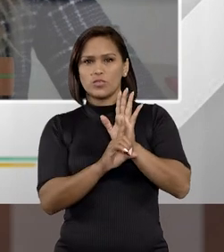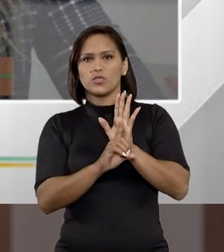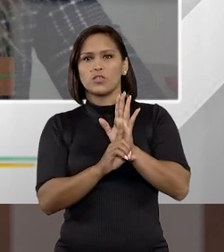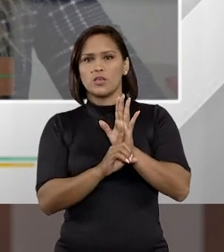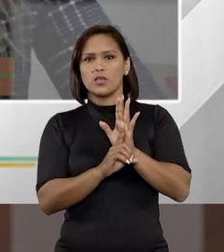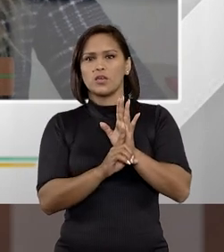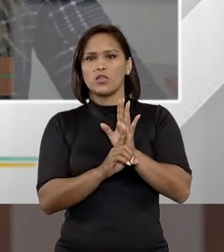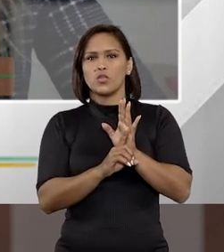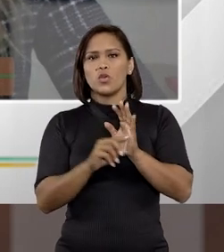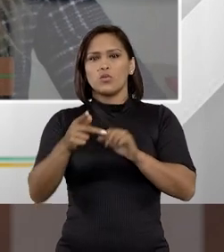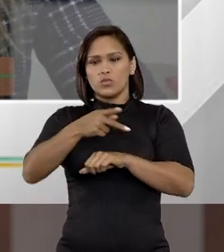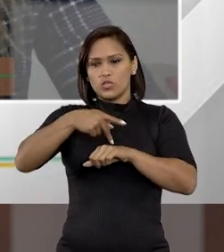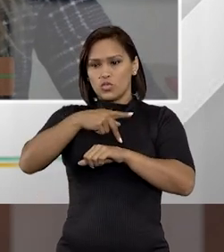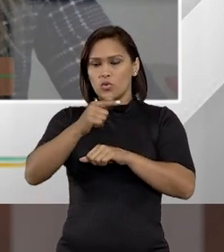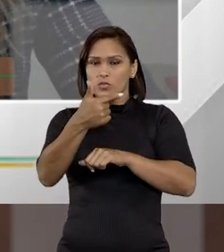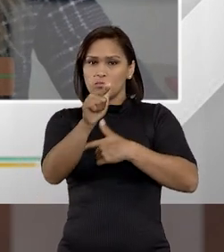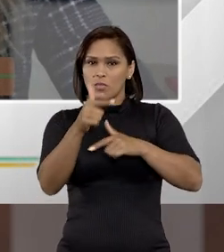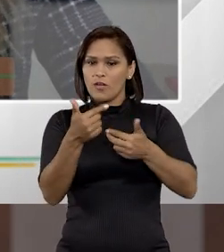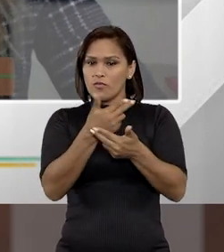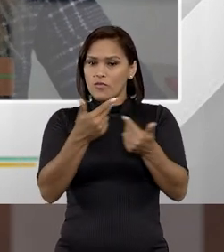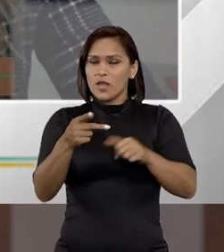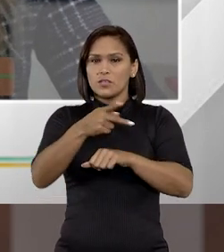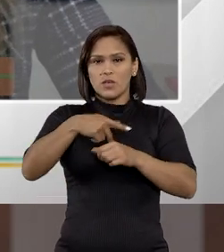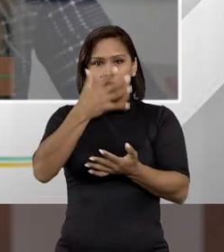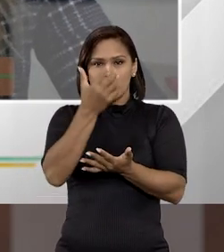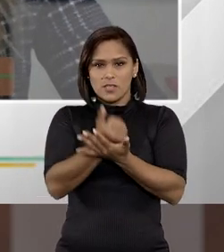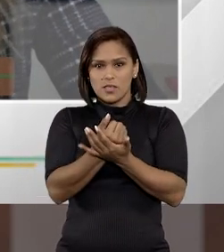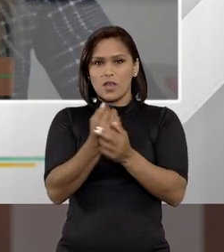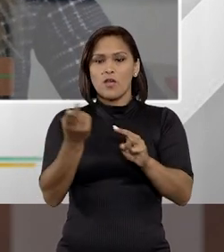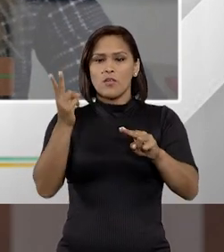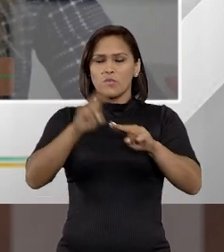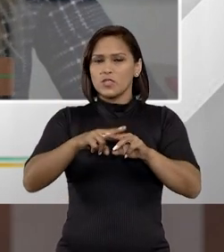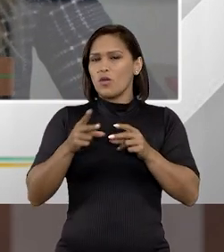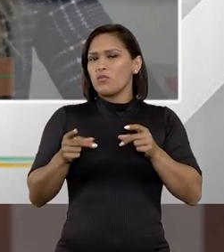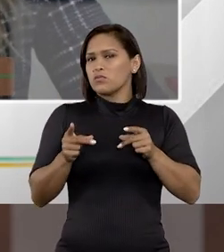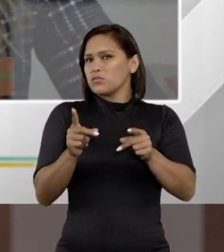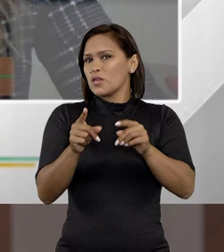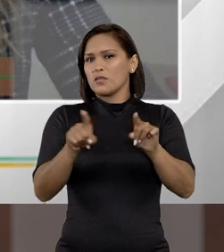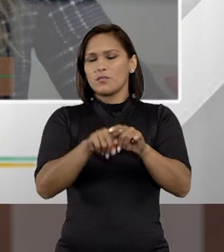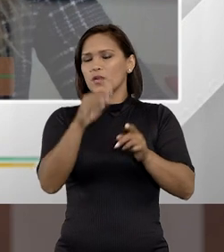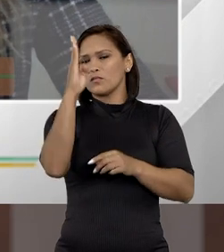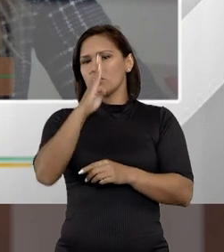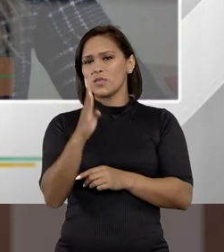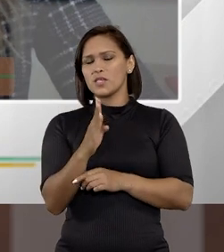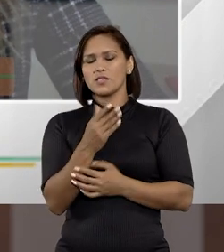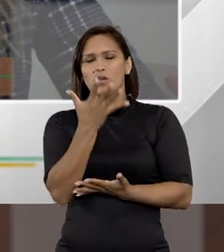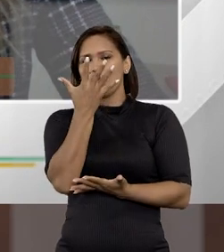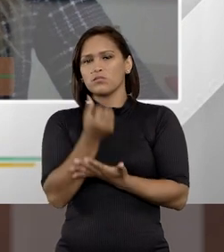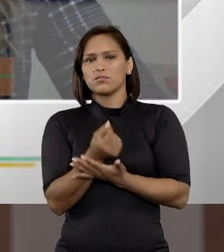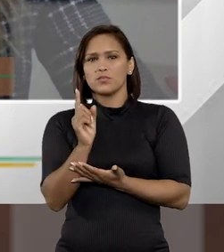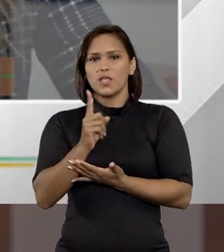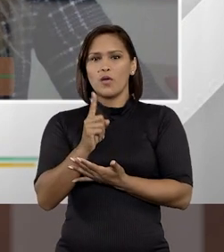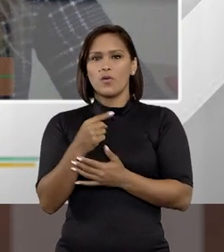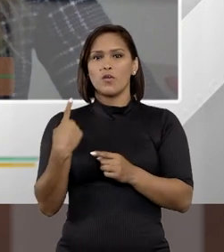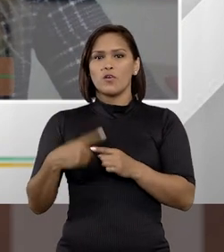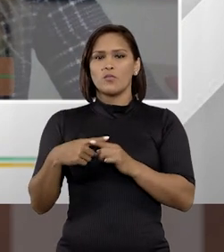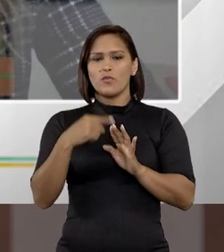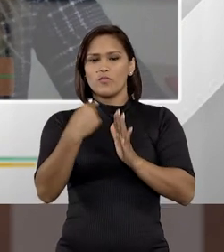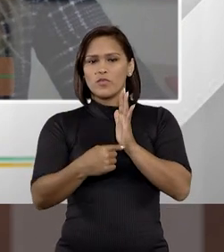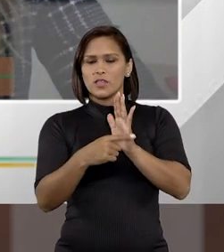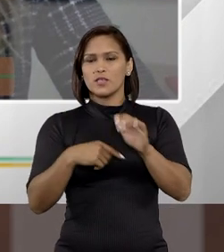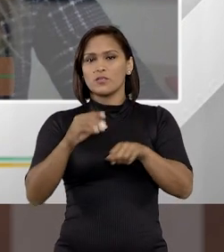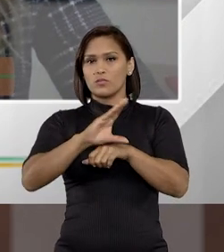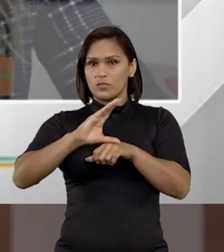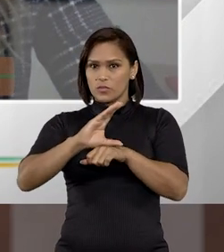o direito estrangeiro sabe que muitos países admitem a prisão perpétua, mas no Brasil não se admite essa prisão perpétua por